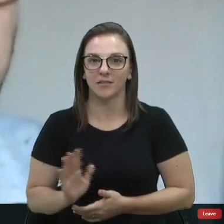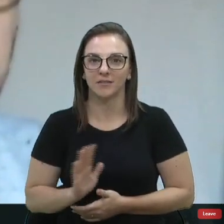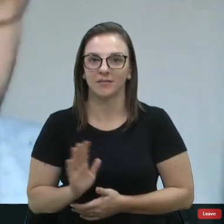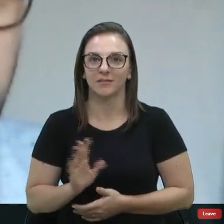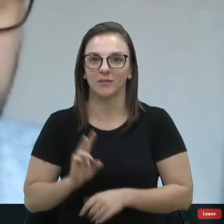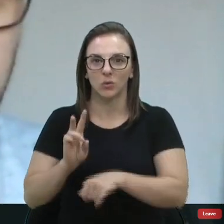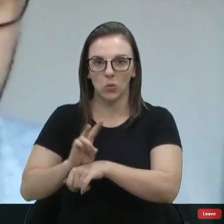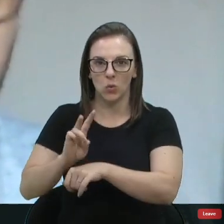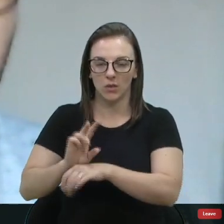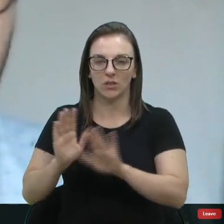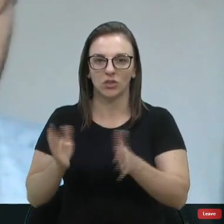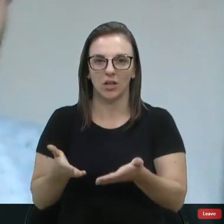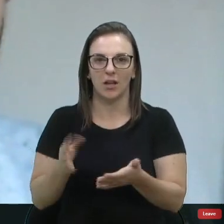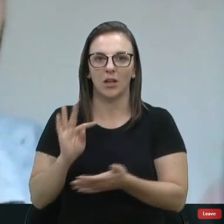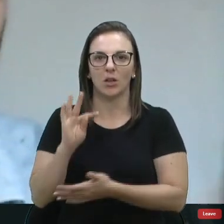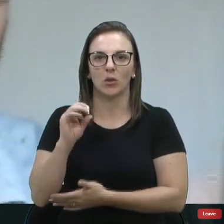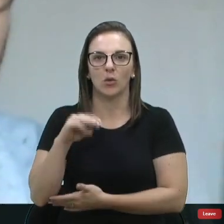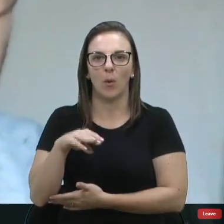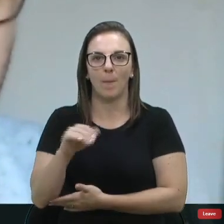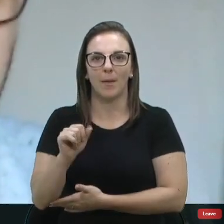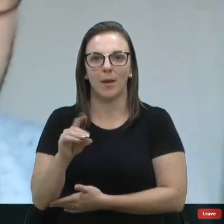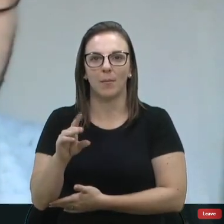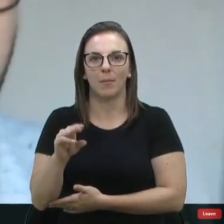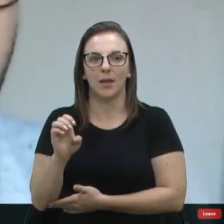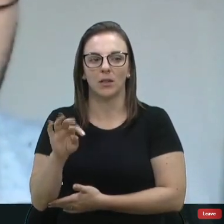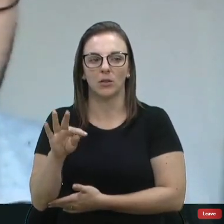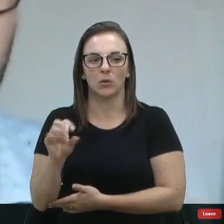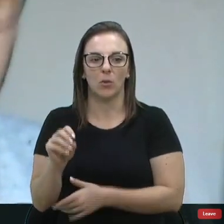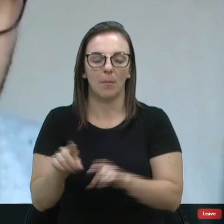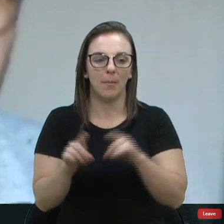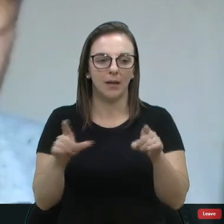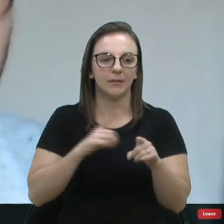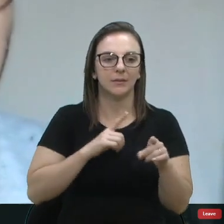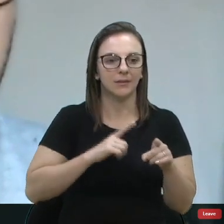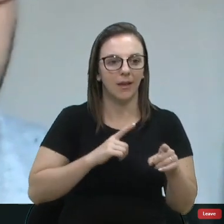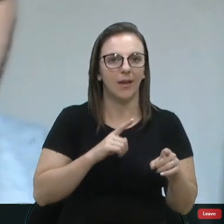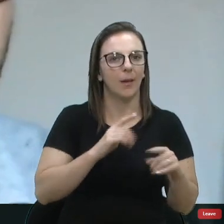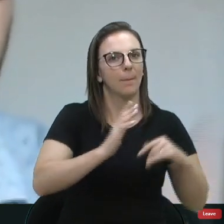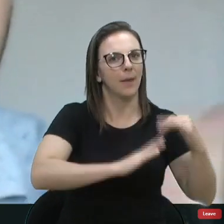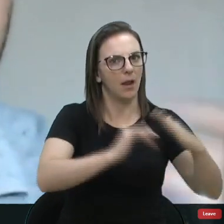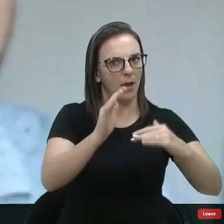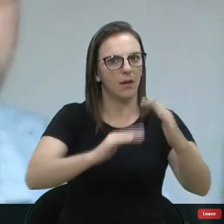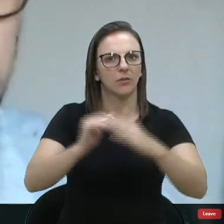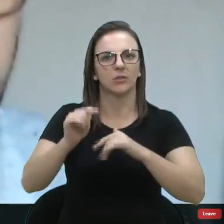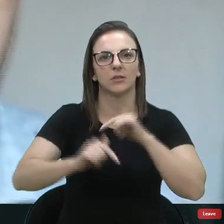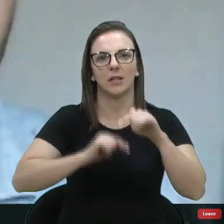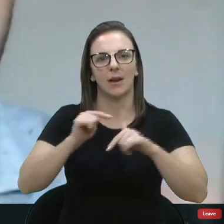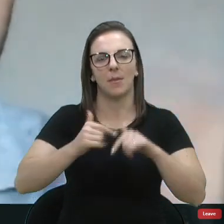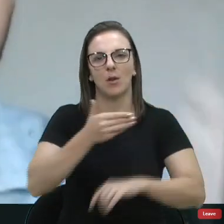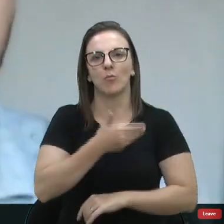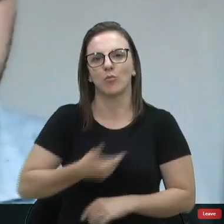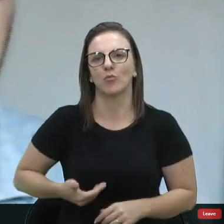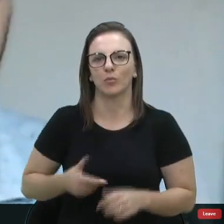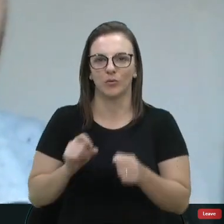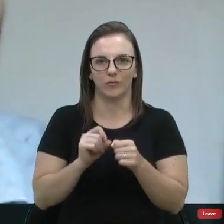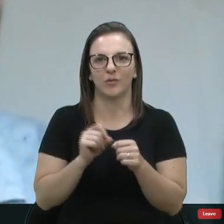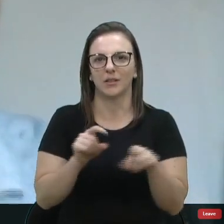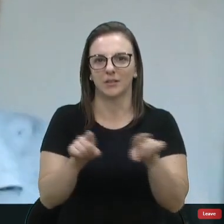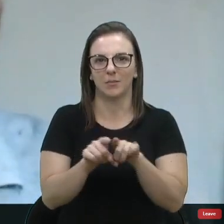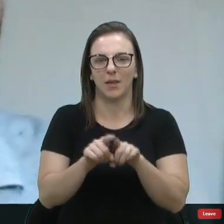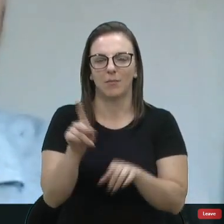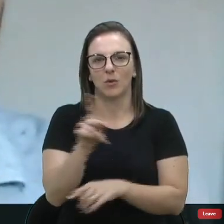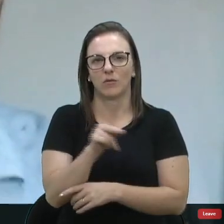tem iniciativas dos colegas do Arquivo Histórico Municipal e outros colegas do Serviço Público que fazem isso, professores, né?